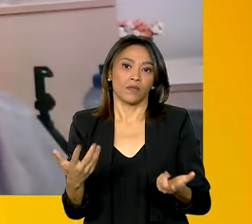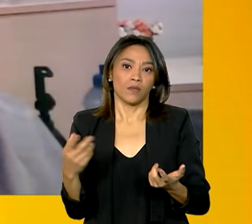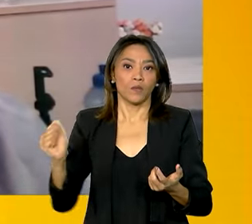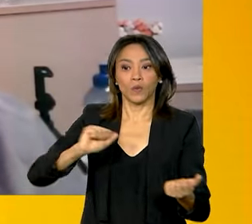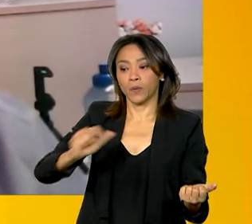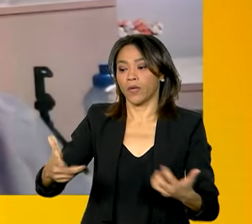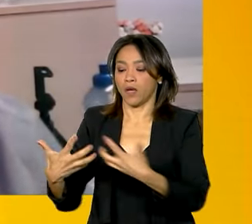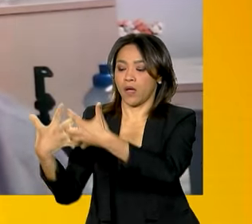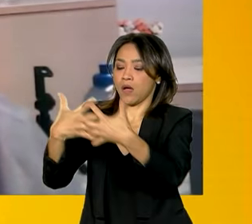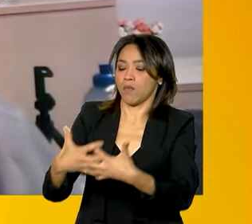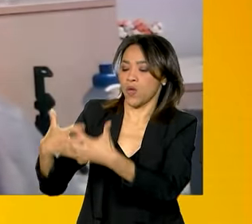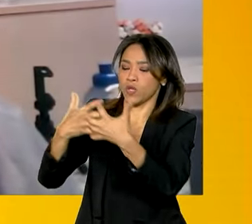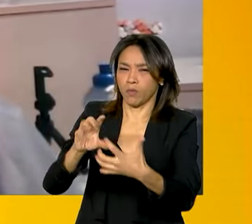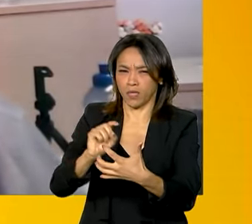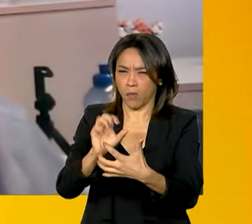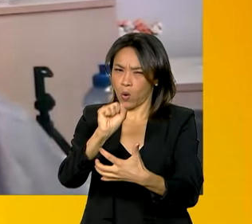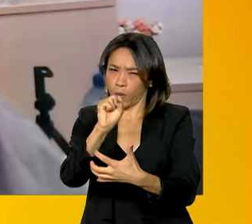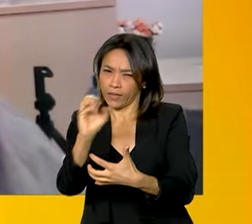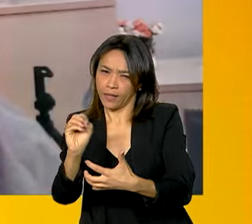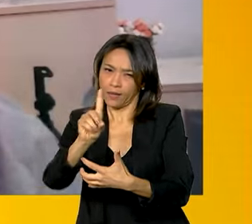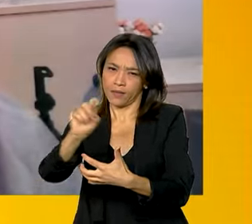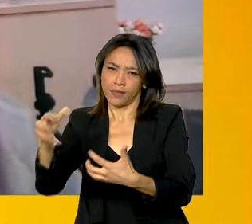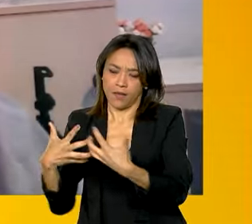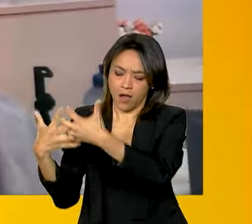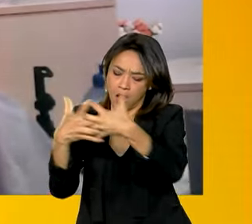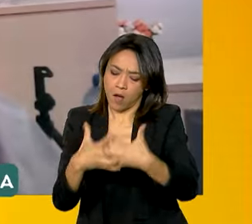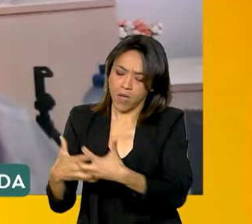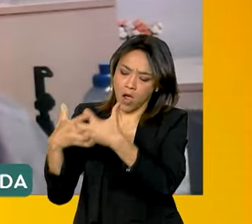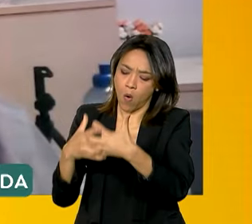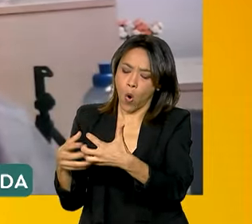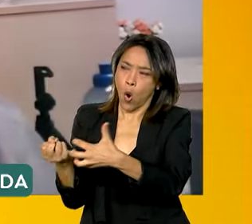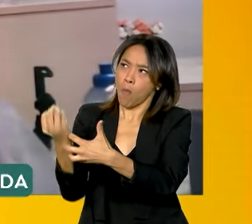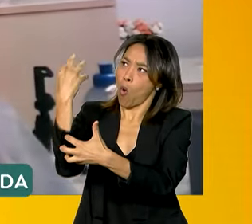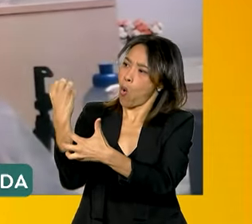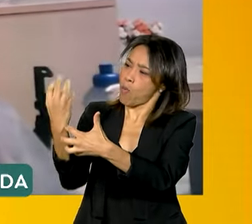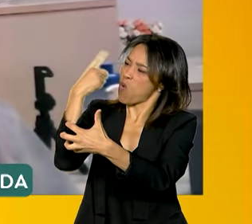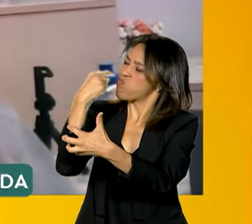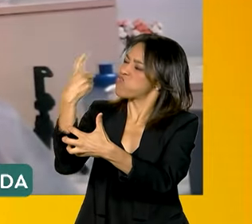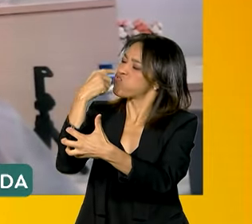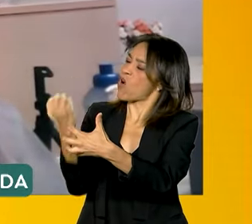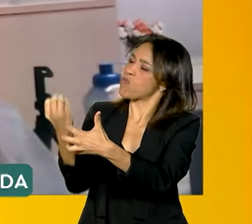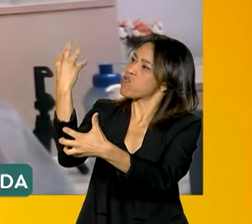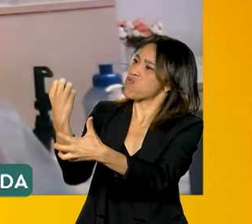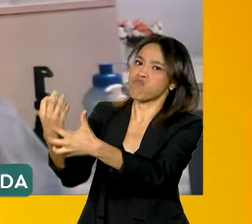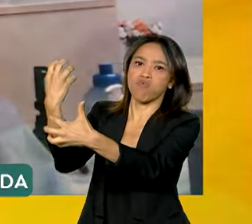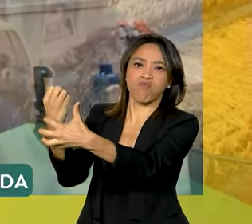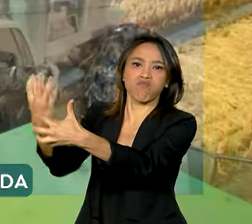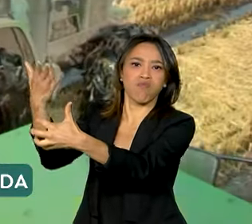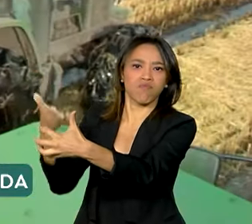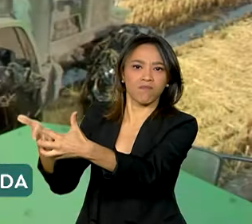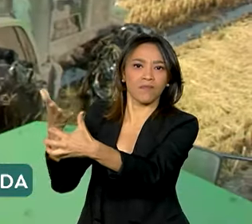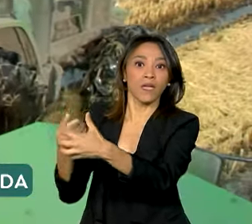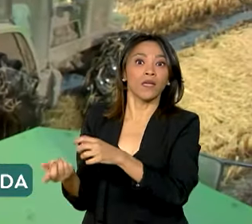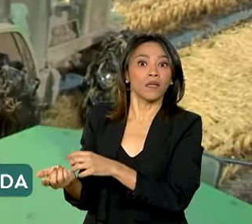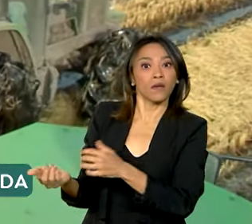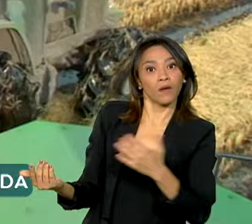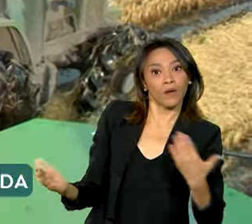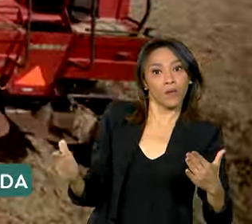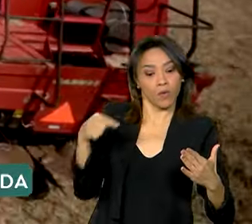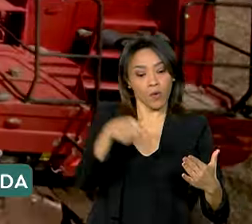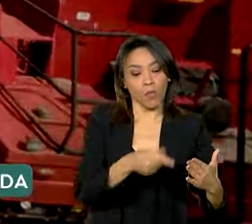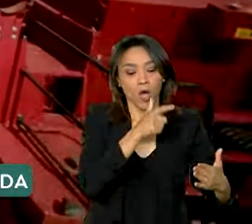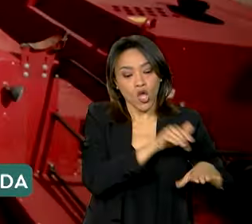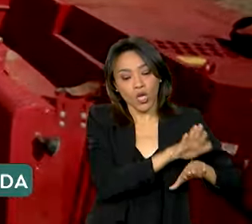de 80 caminhões, 100 caminhões, e segue rio abaixo, ou rio acima, depende